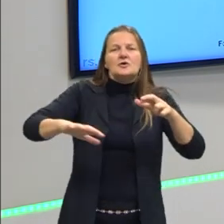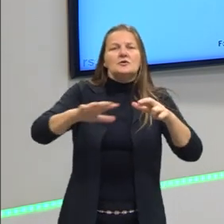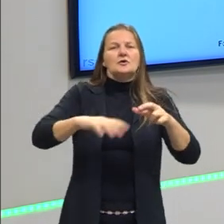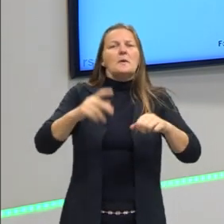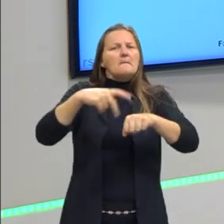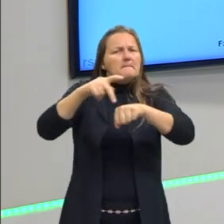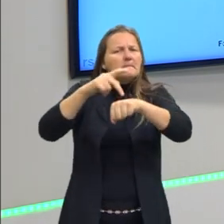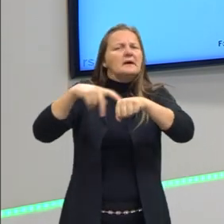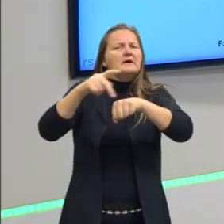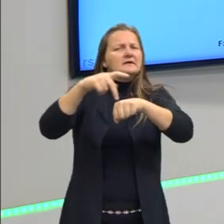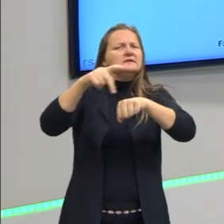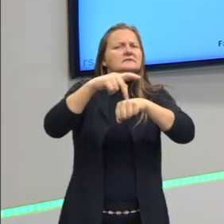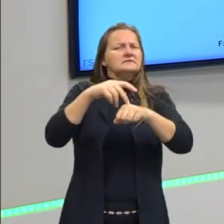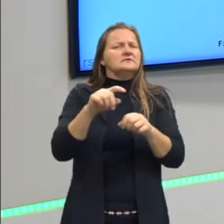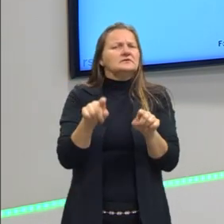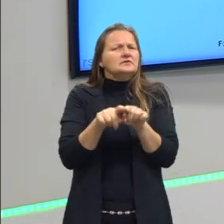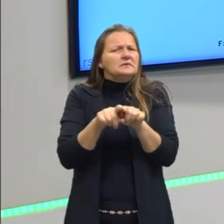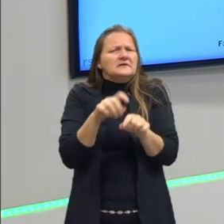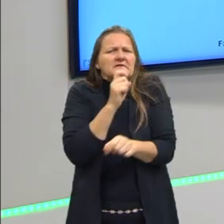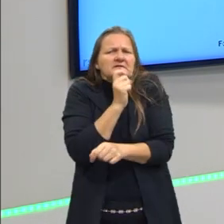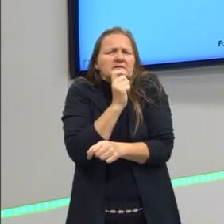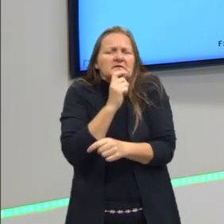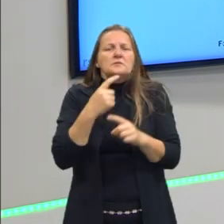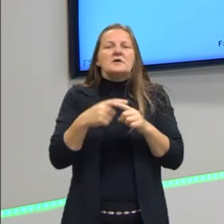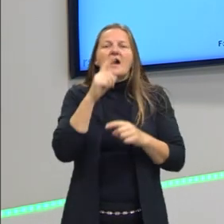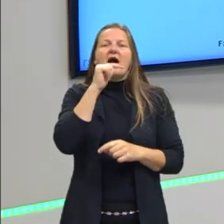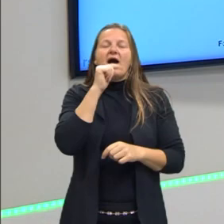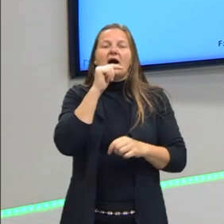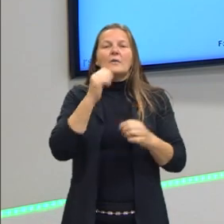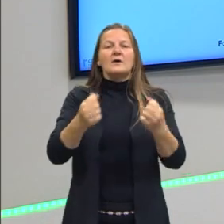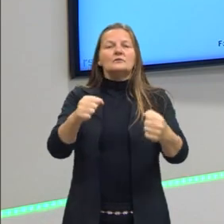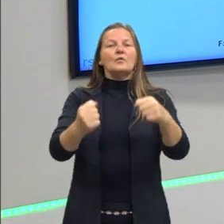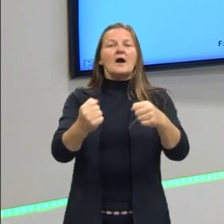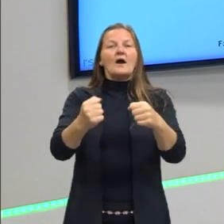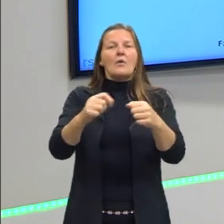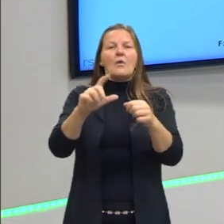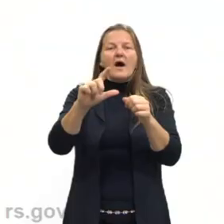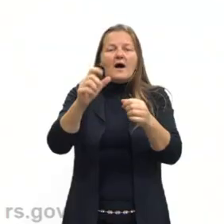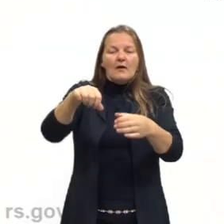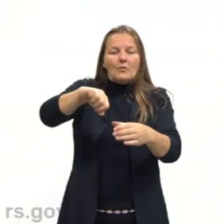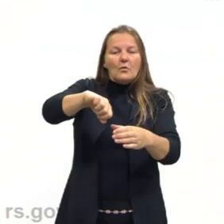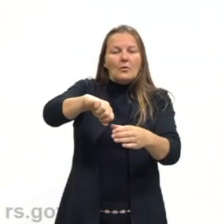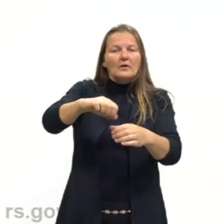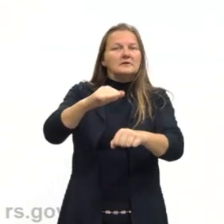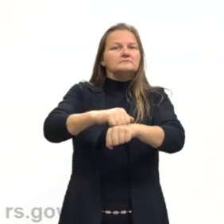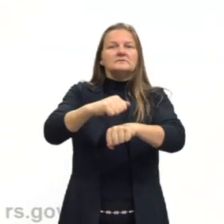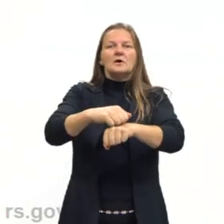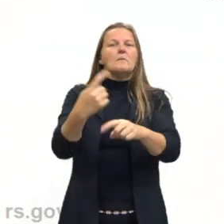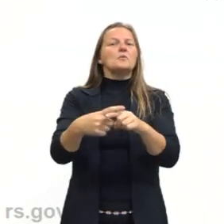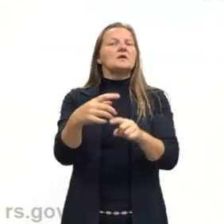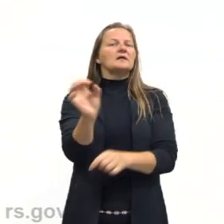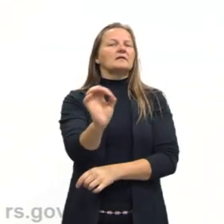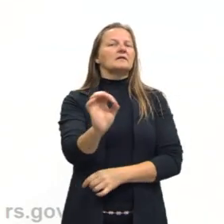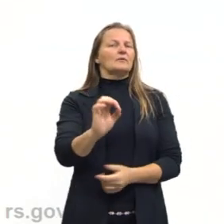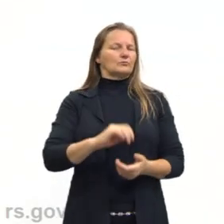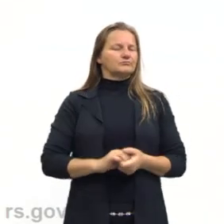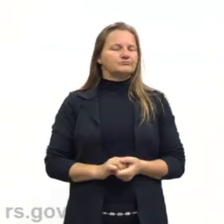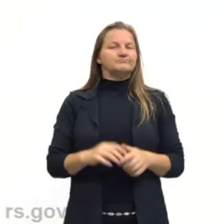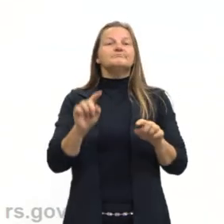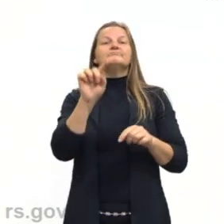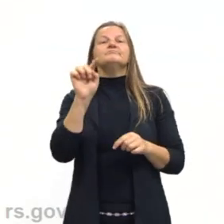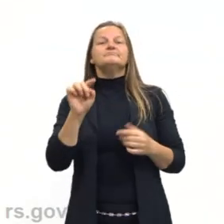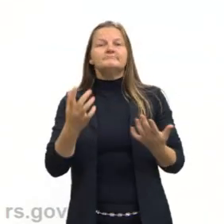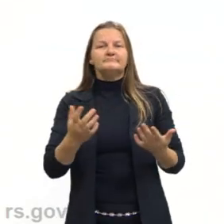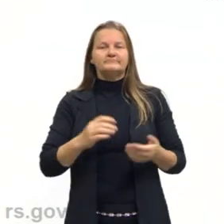países que tem grandes frios, a água do radiador não congela? Por que será que nossos carros não estão pedindo ajuda